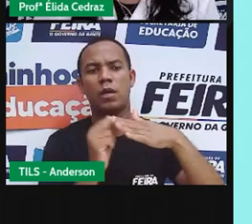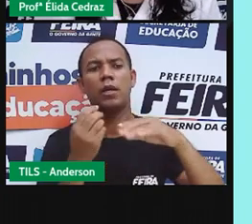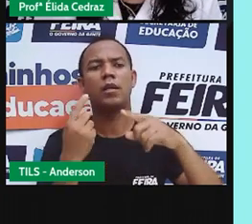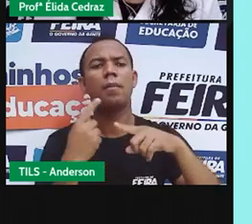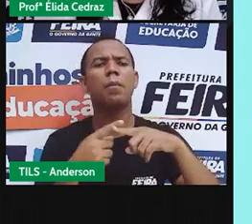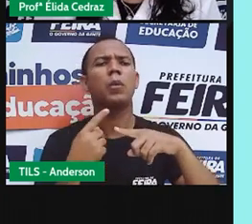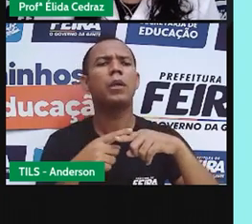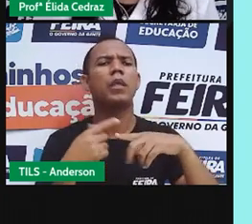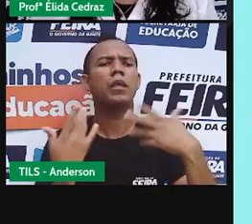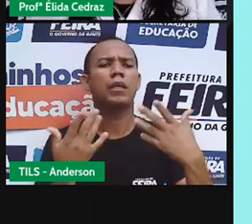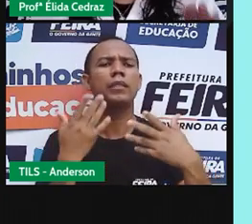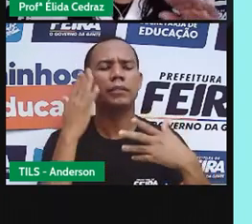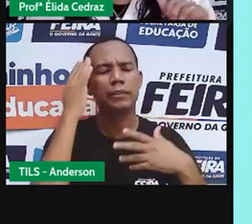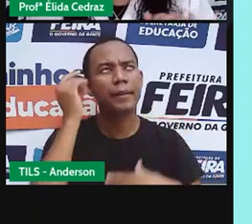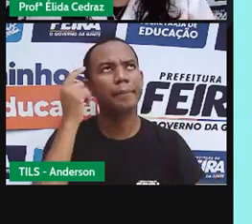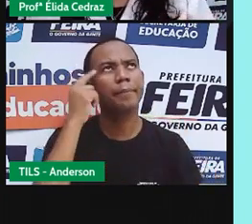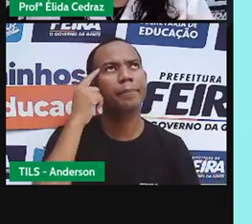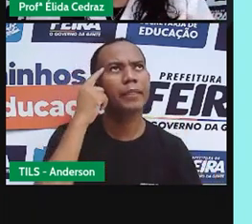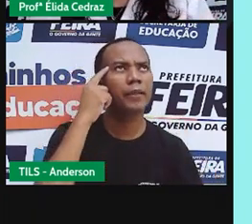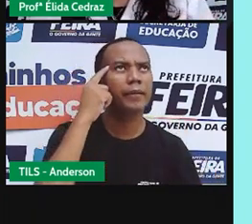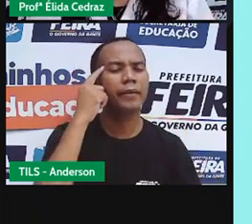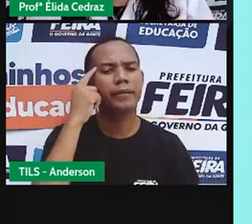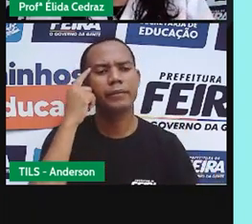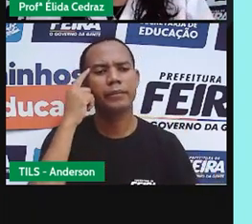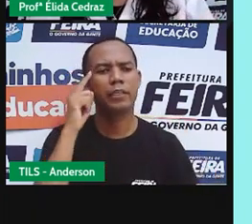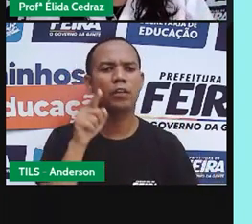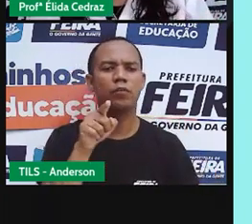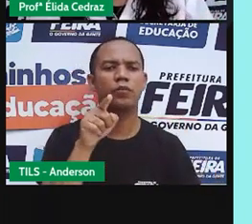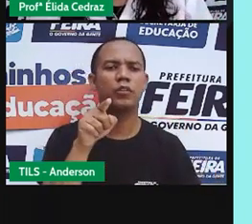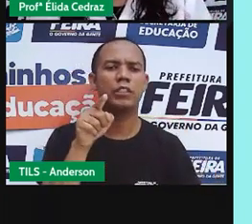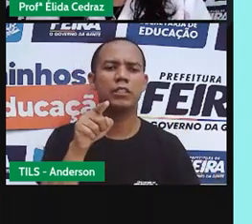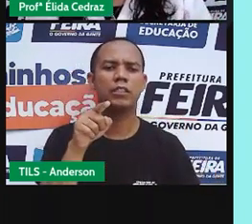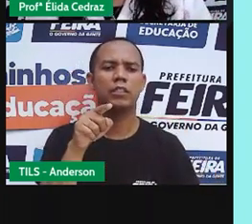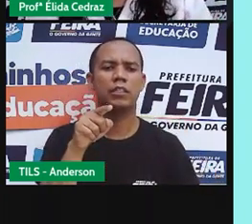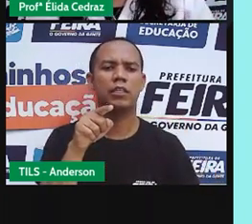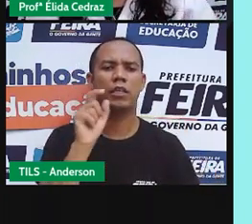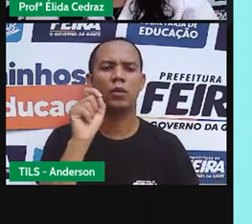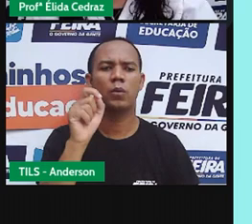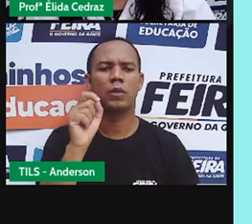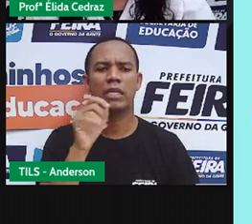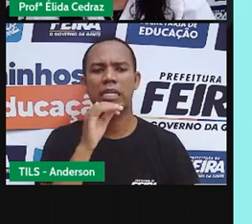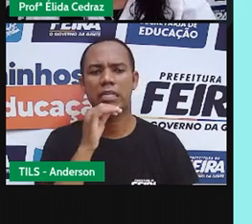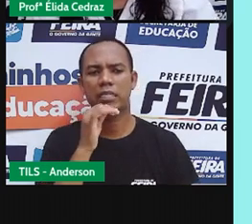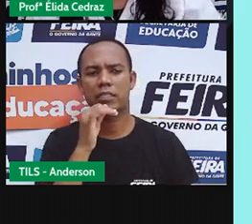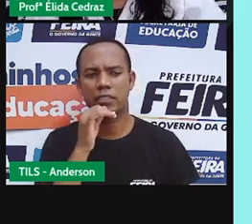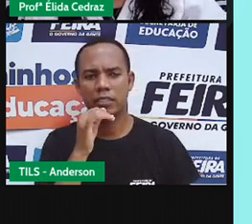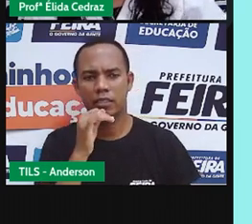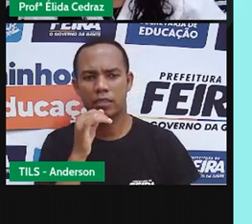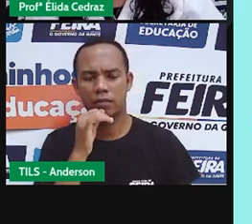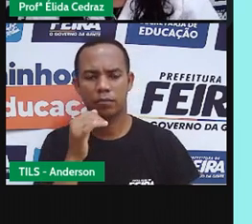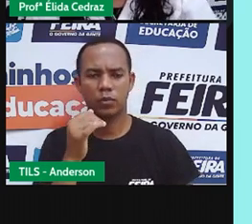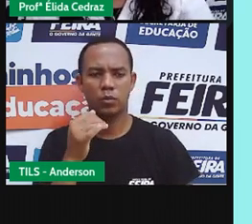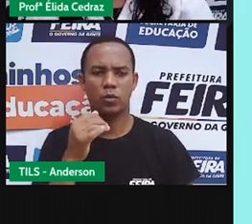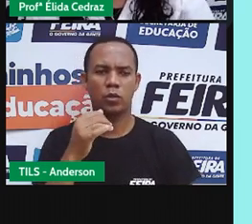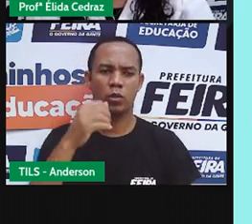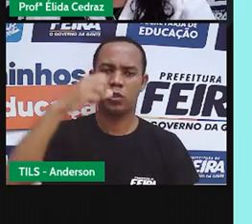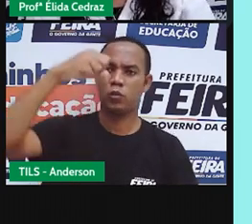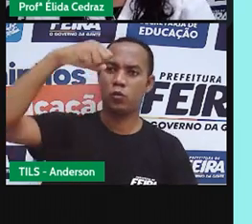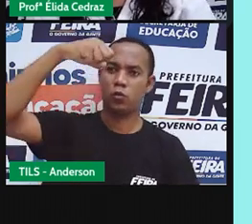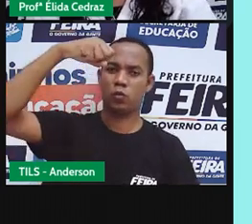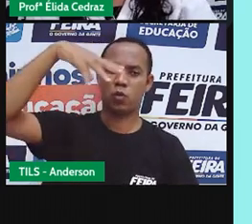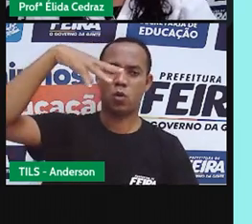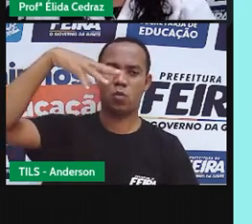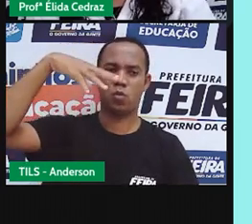Pensa aí. Você coloca uma panela num lugar onde coloca sol, está batendo sol.